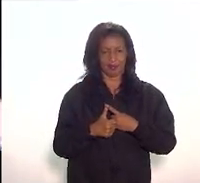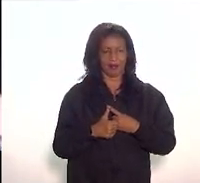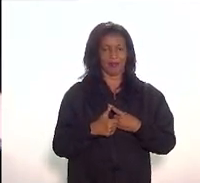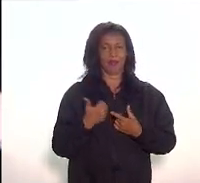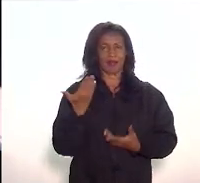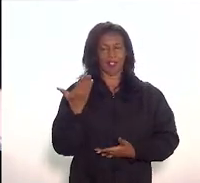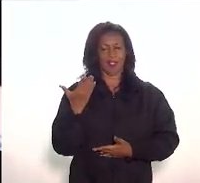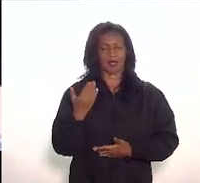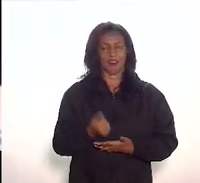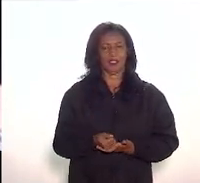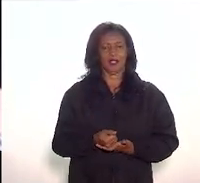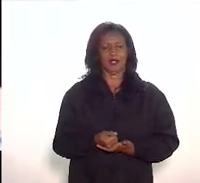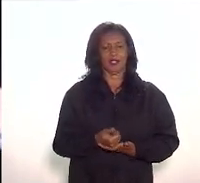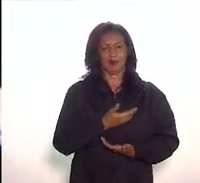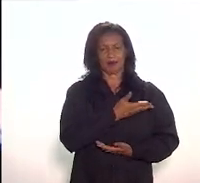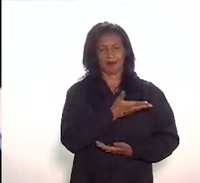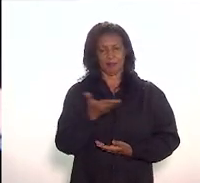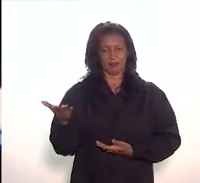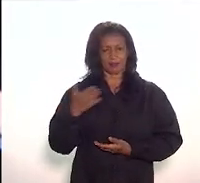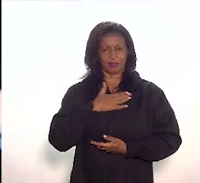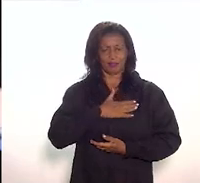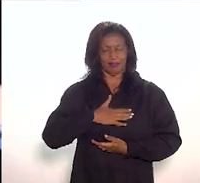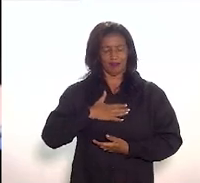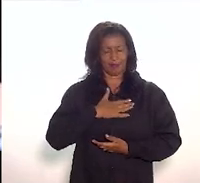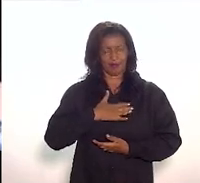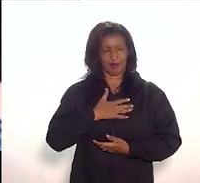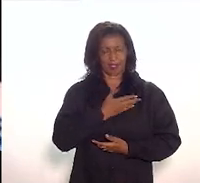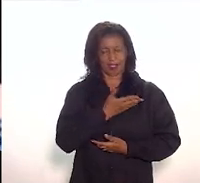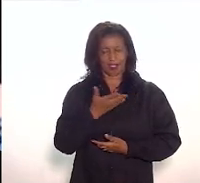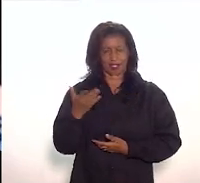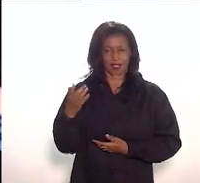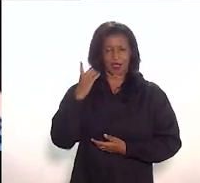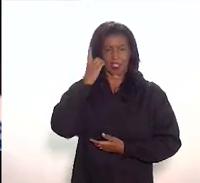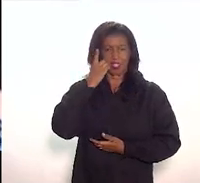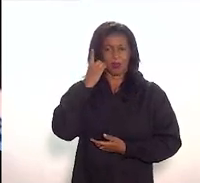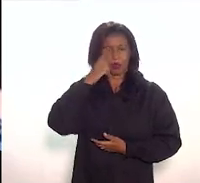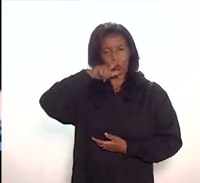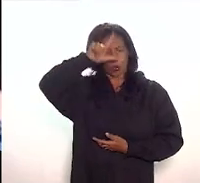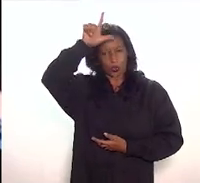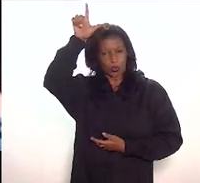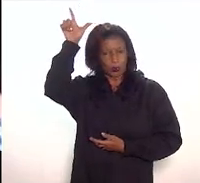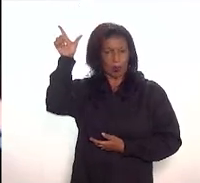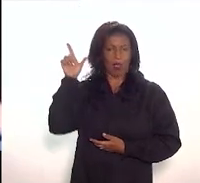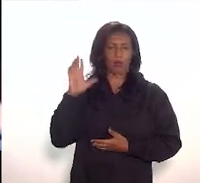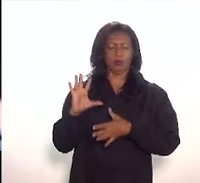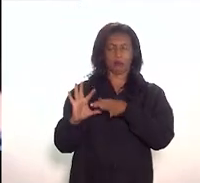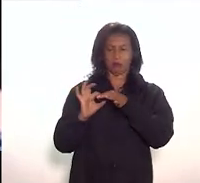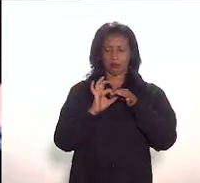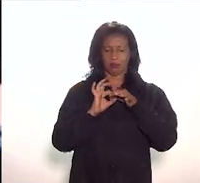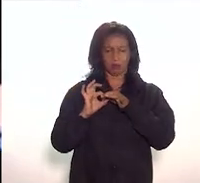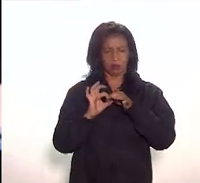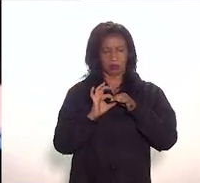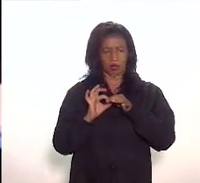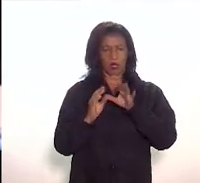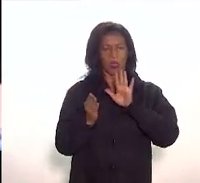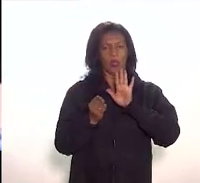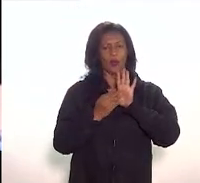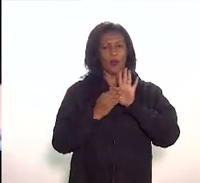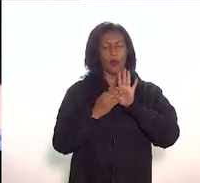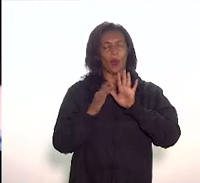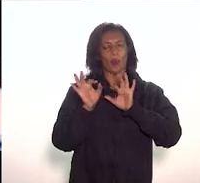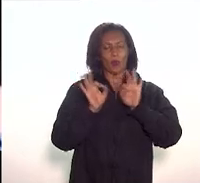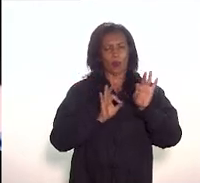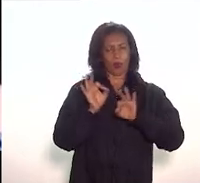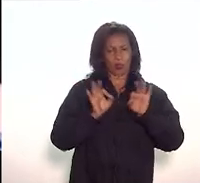William Marcoelho, presidente da comissão, saudar o nobre deputado Luiz Paulo, que abraçou o projeto de lei, saudar o nobre deputado Carlos